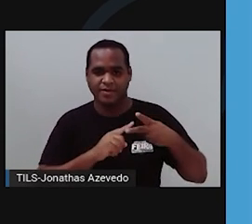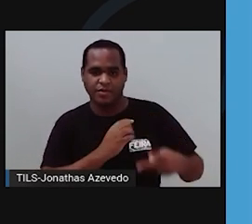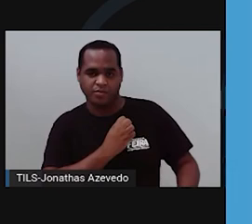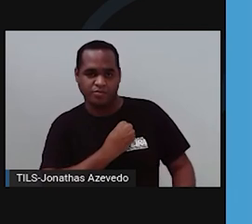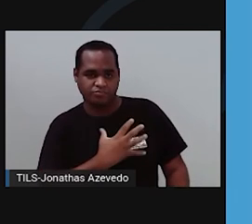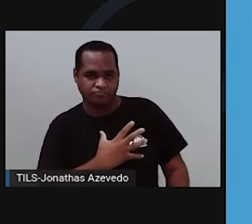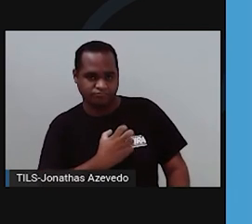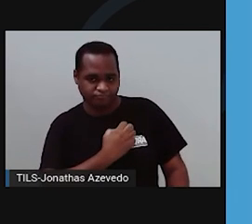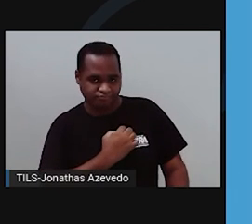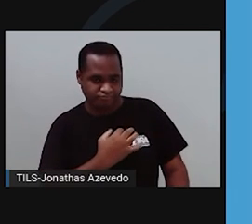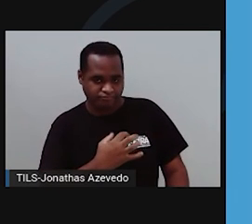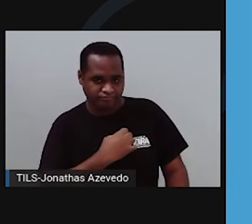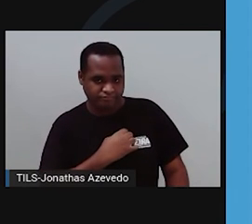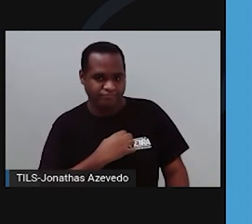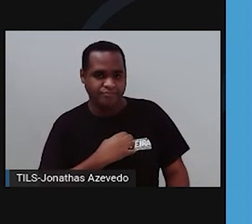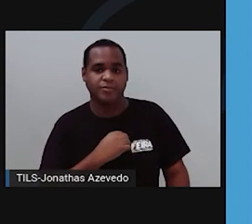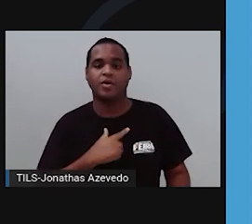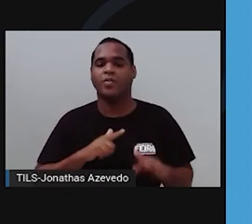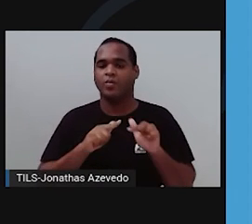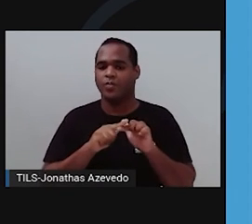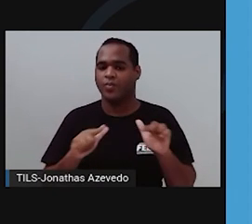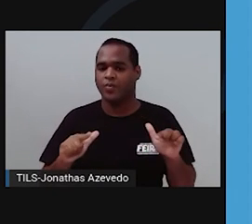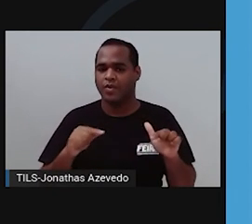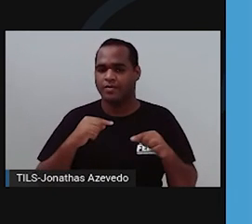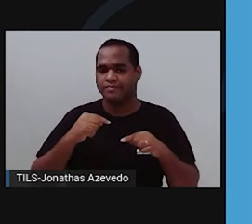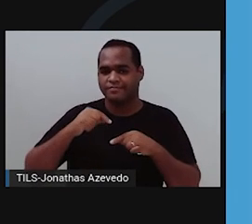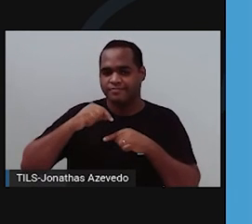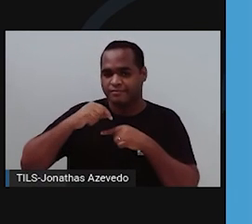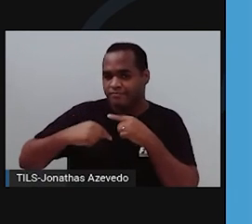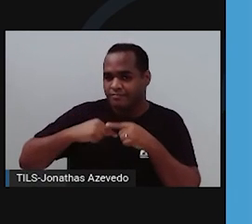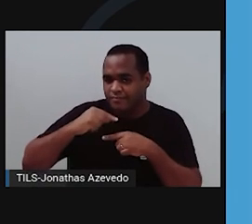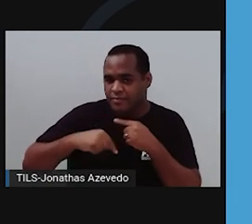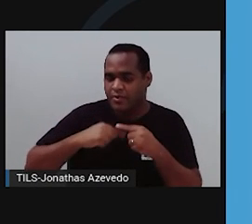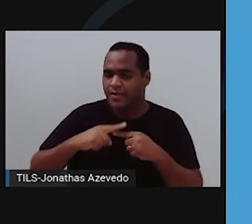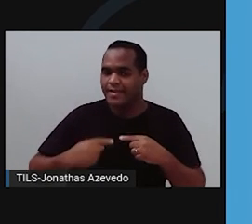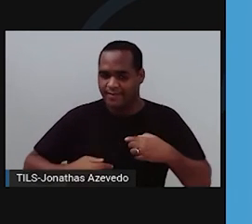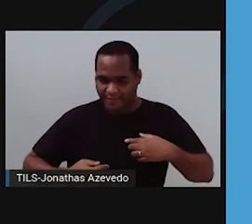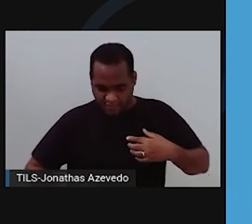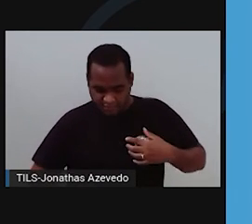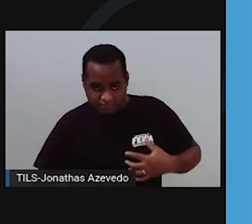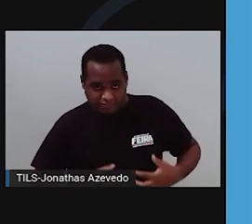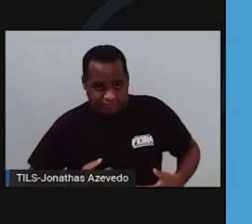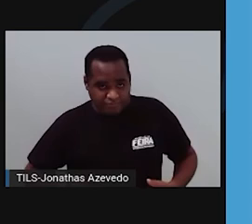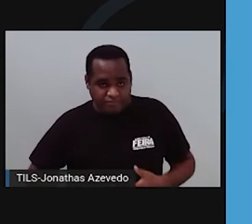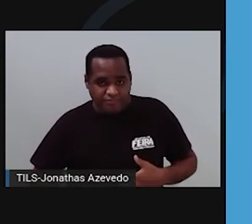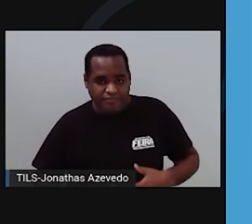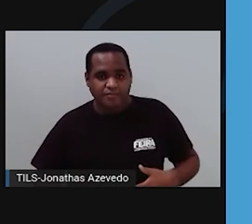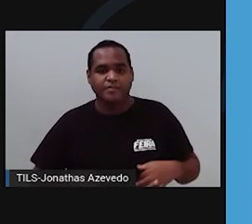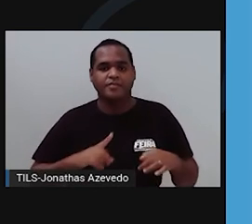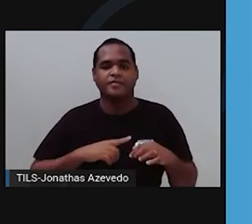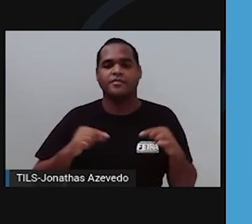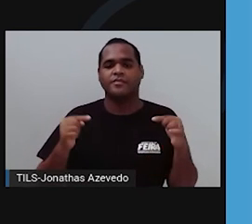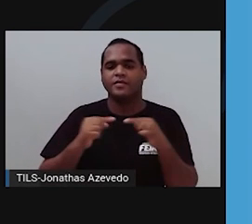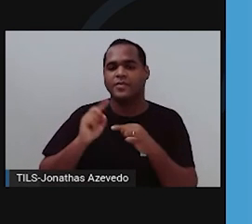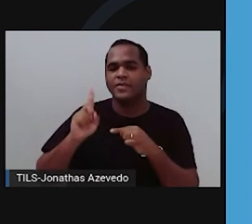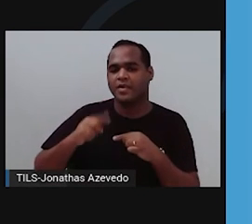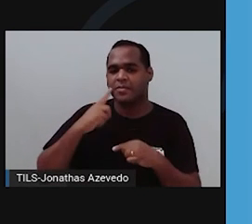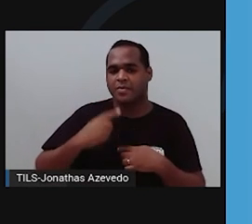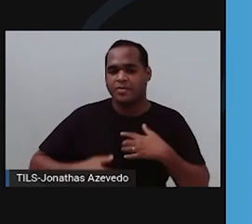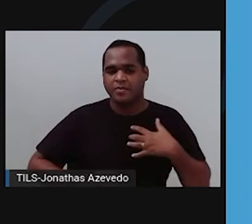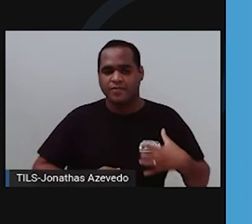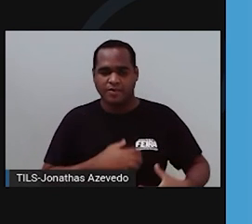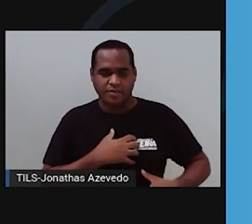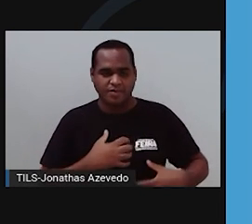no coração. O liso ou não estriado, nas vísceras. E o estriado esquelético, que